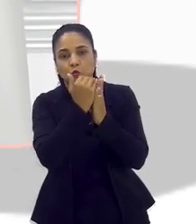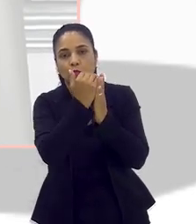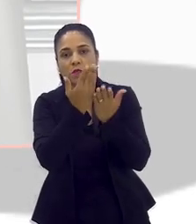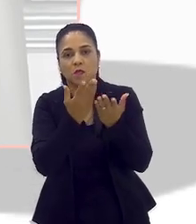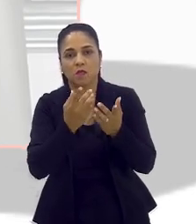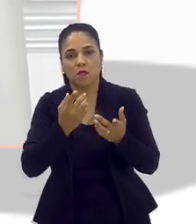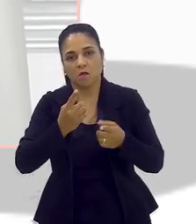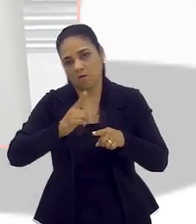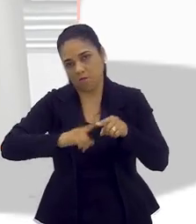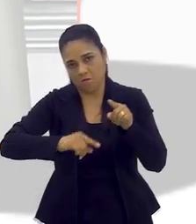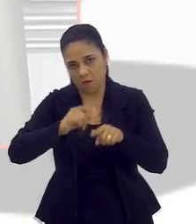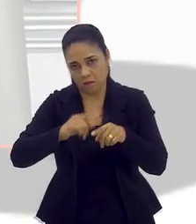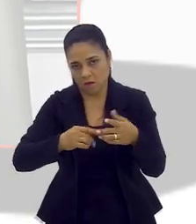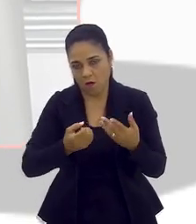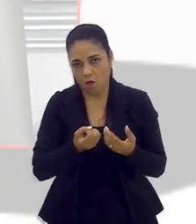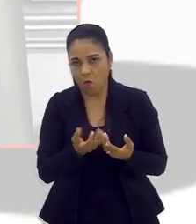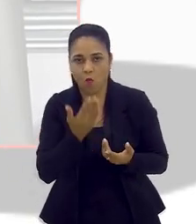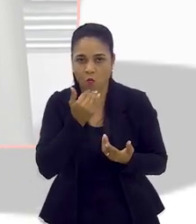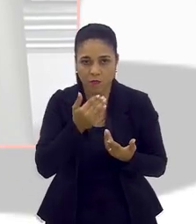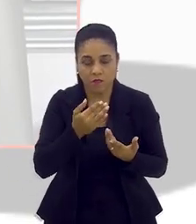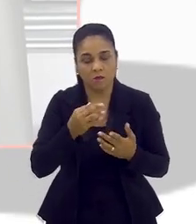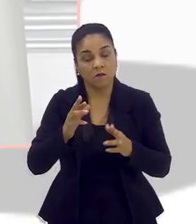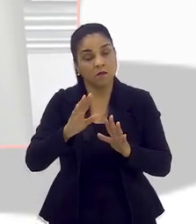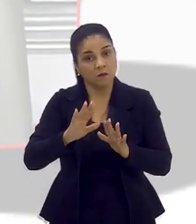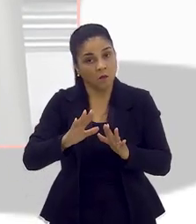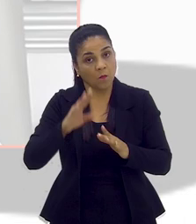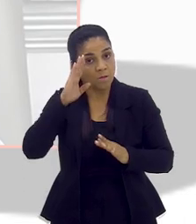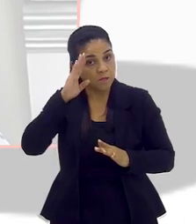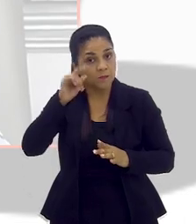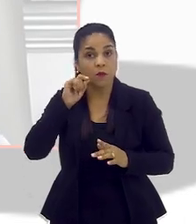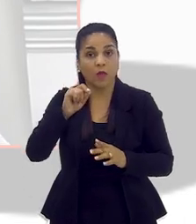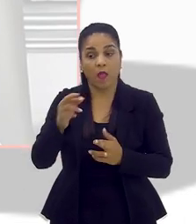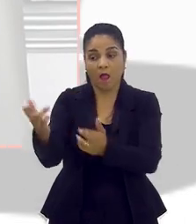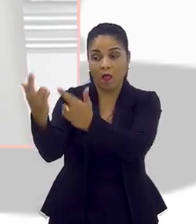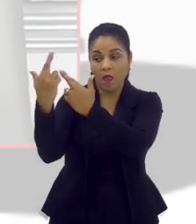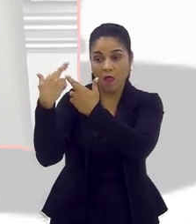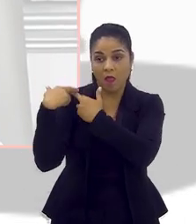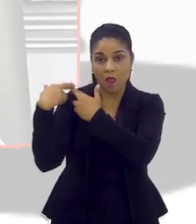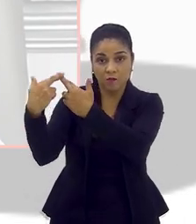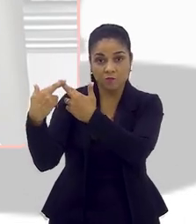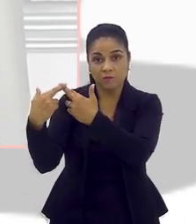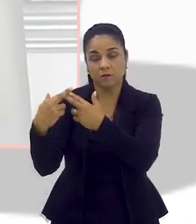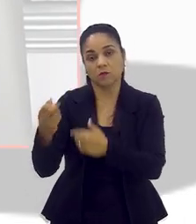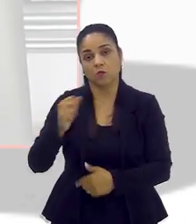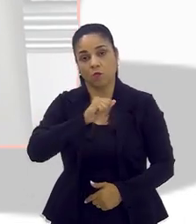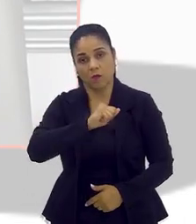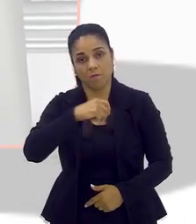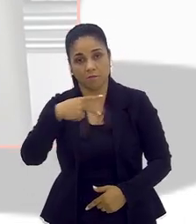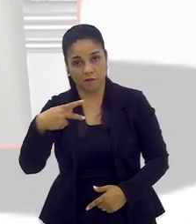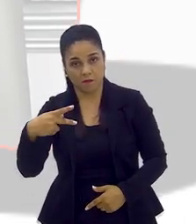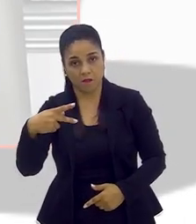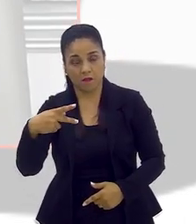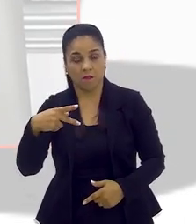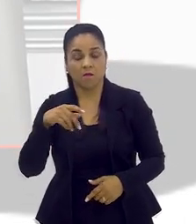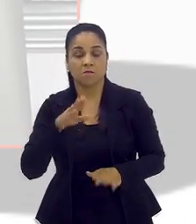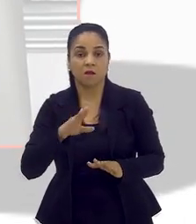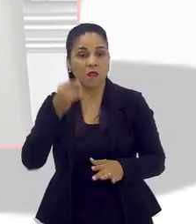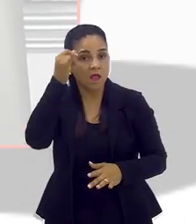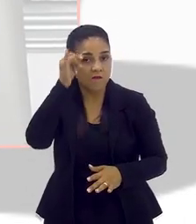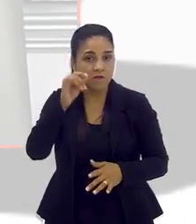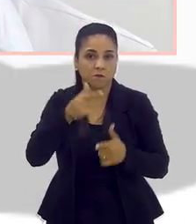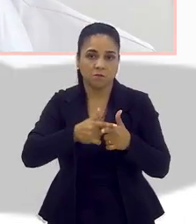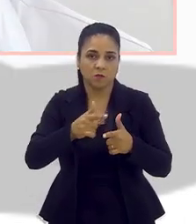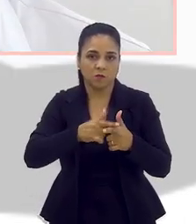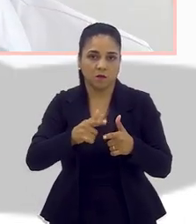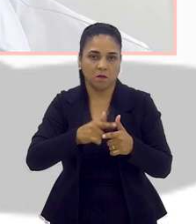e está expresso em lei que essa responsabilidade é dos aplicativos para não comprometer a integridade dos entregadores e também dos